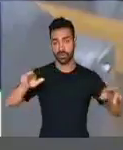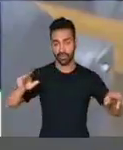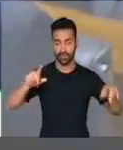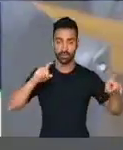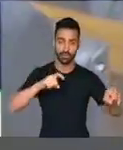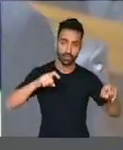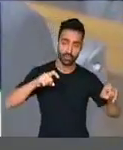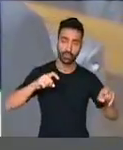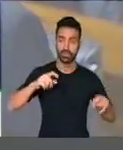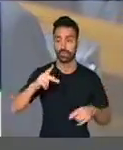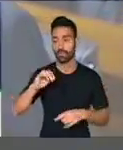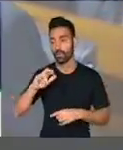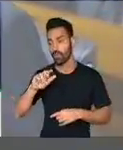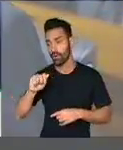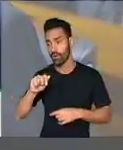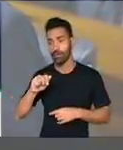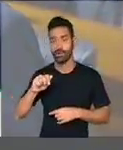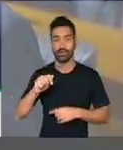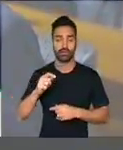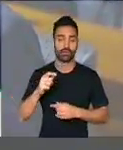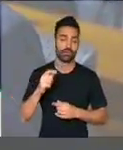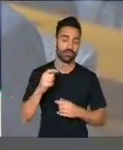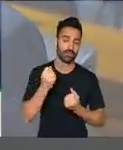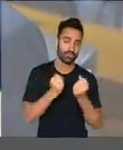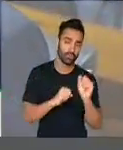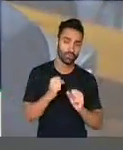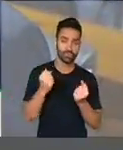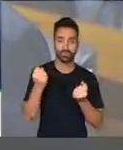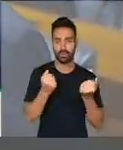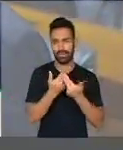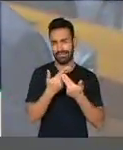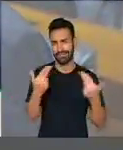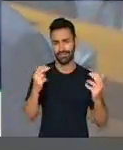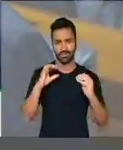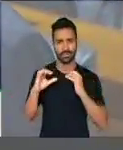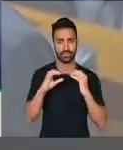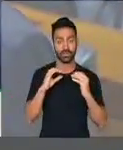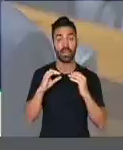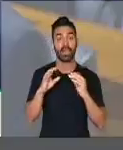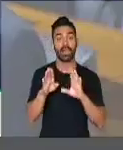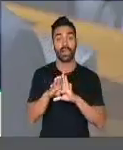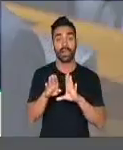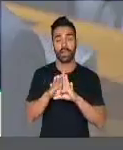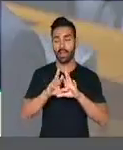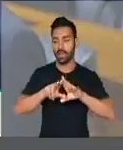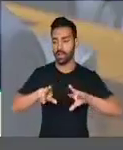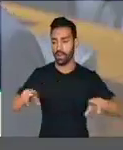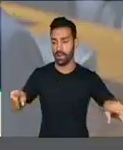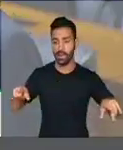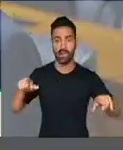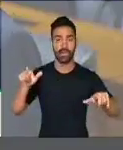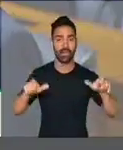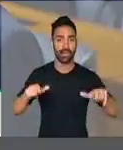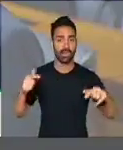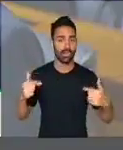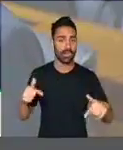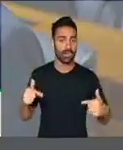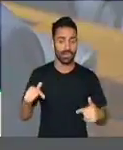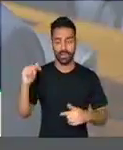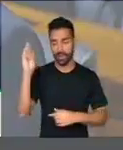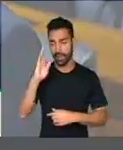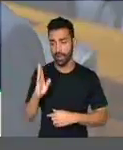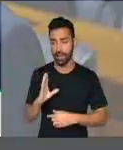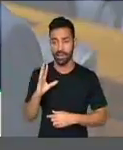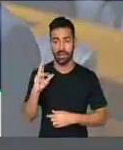agricultura, pecuária, caça, pesca, indústria, comércio, transporte, comunicações e uma infinidade de prestação de serviço no